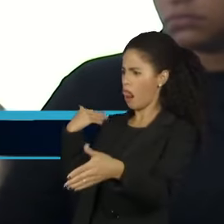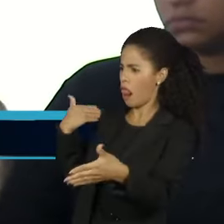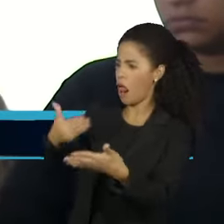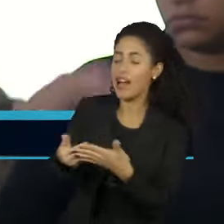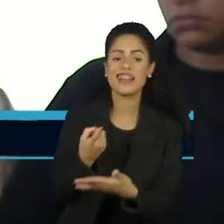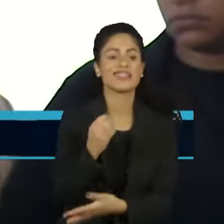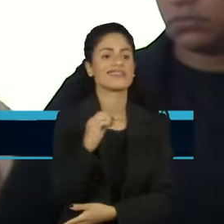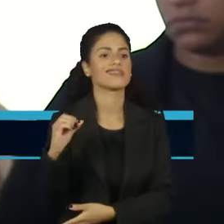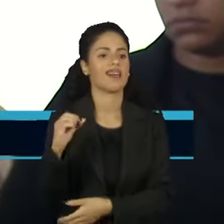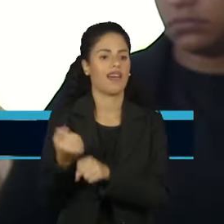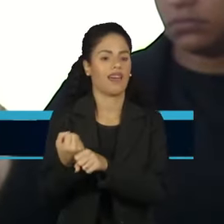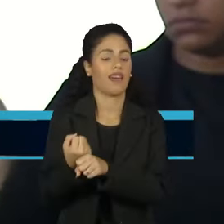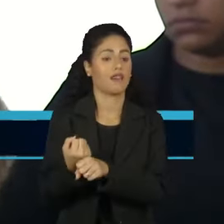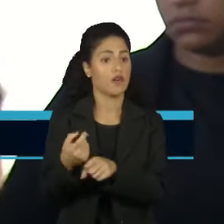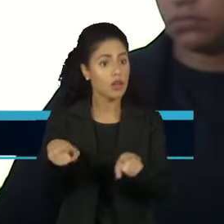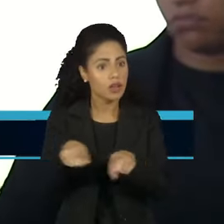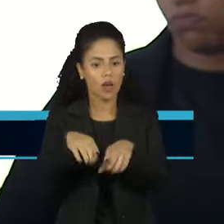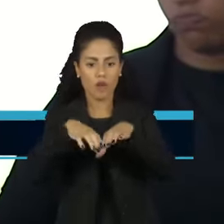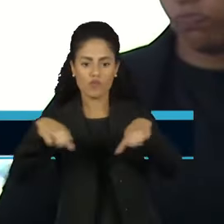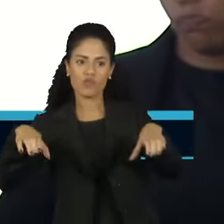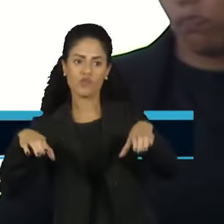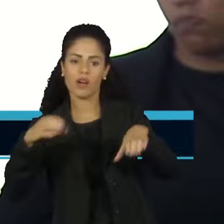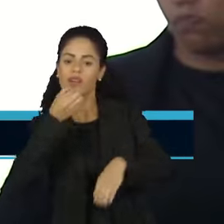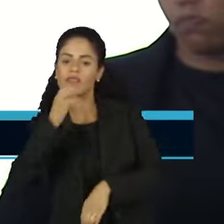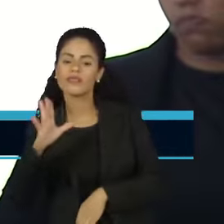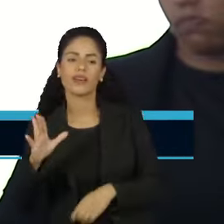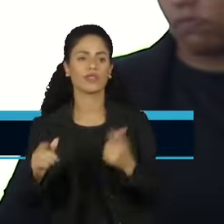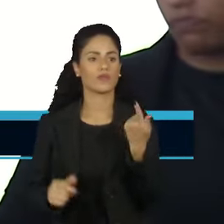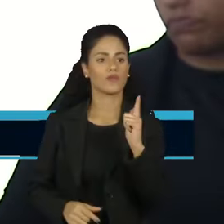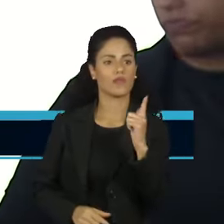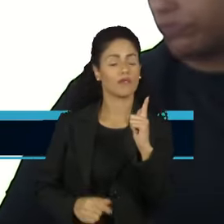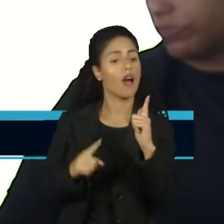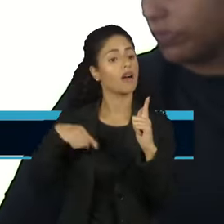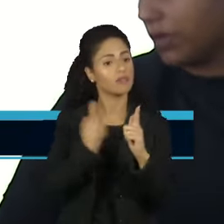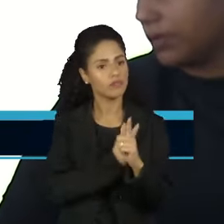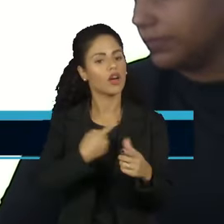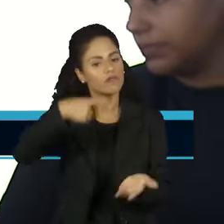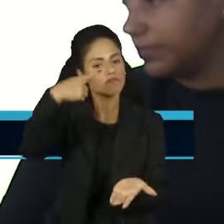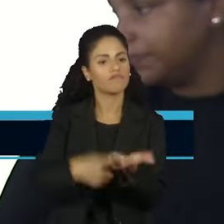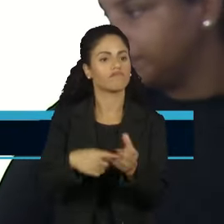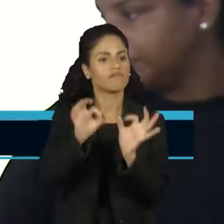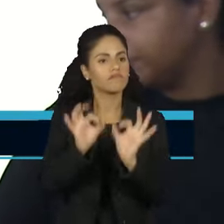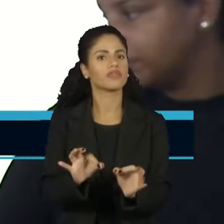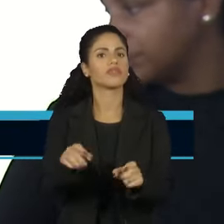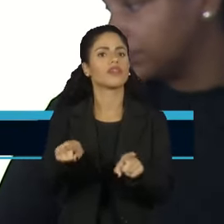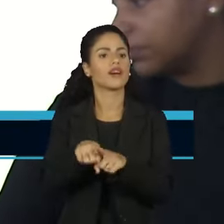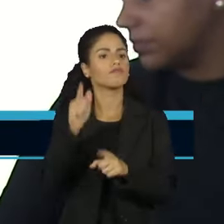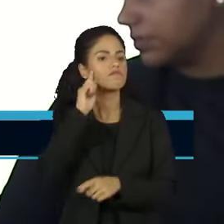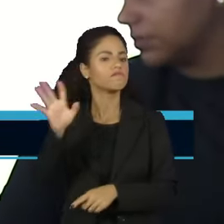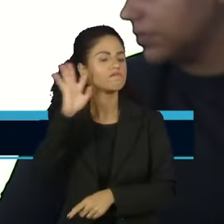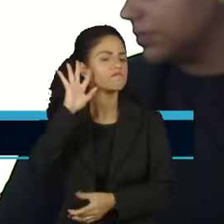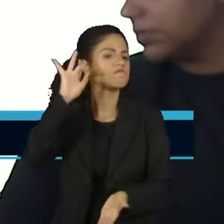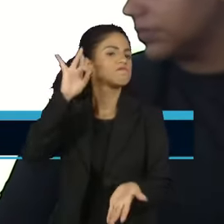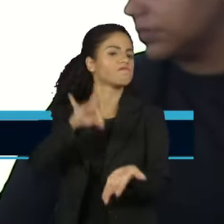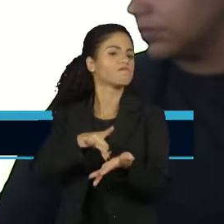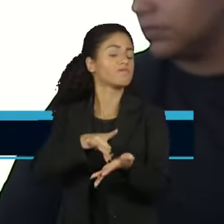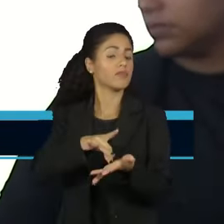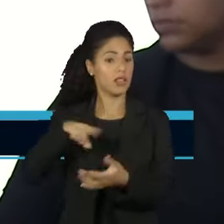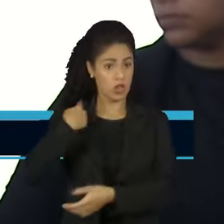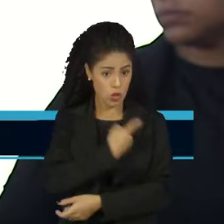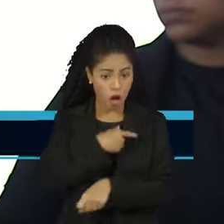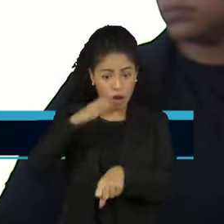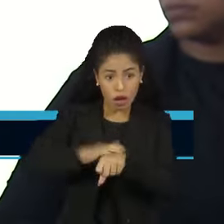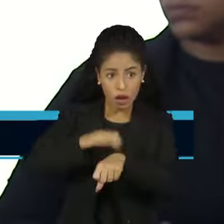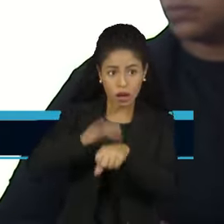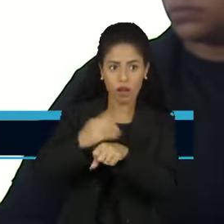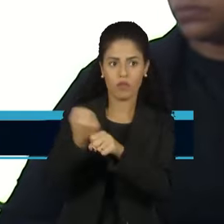atrás, o túnel Santos Guarujá. E nós vamos tornar, Pomini, esse sonho uma realidade. Nós vamos fazer